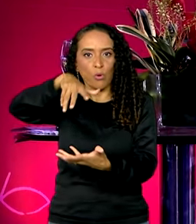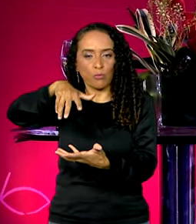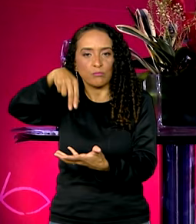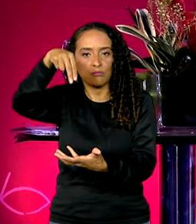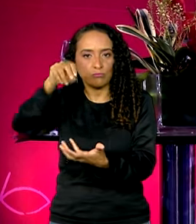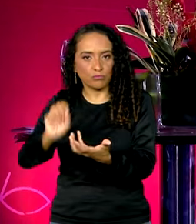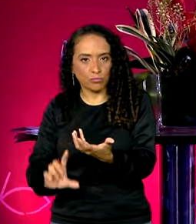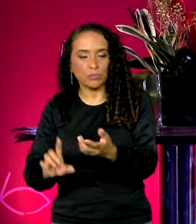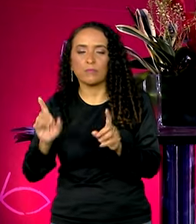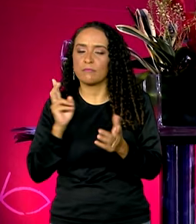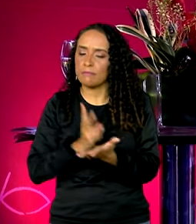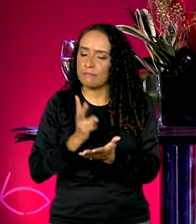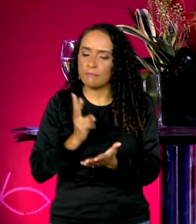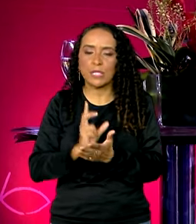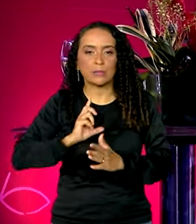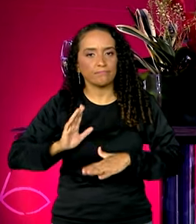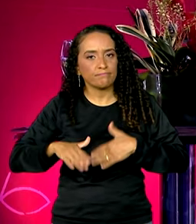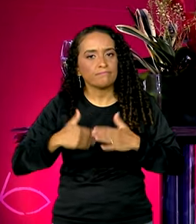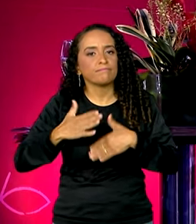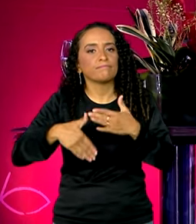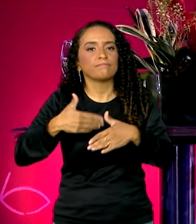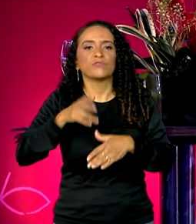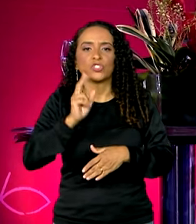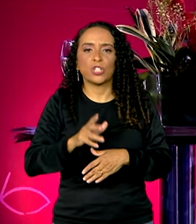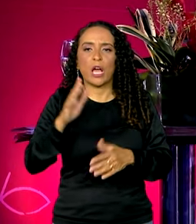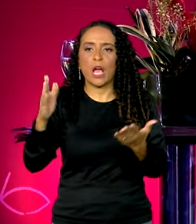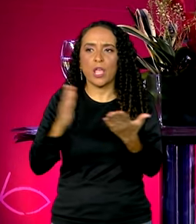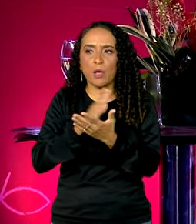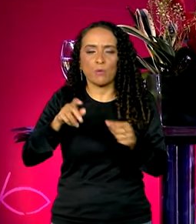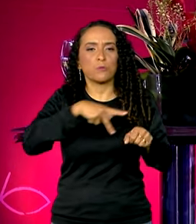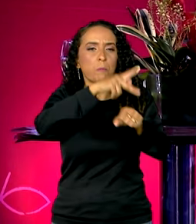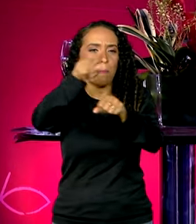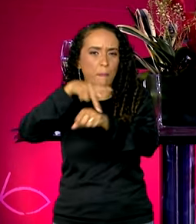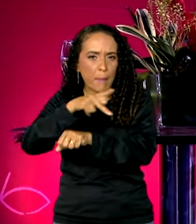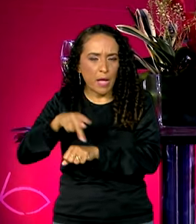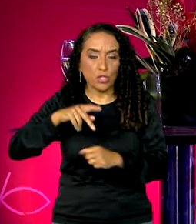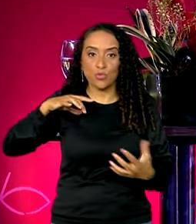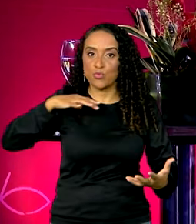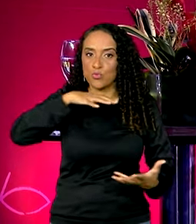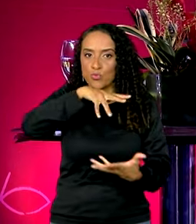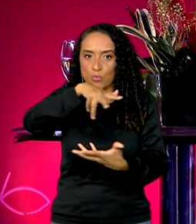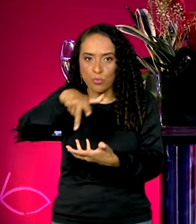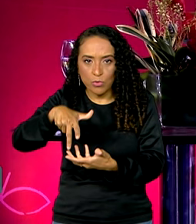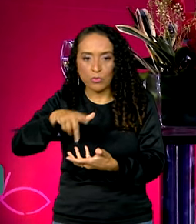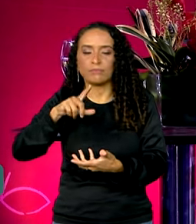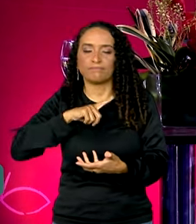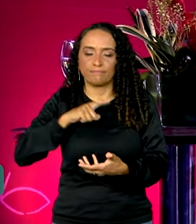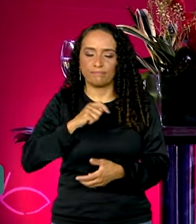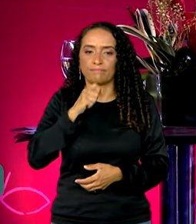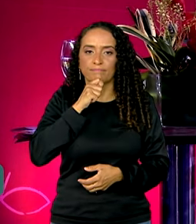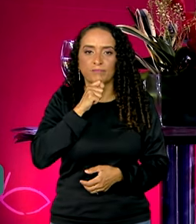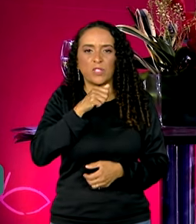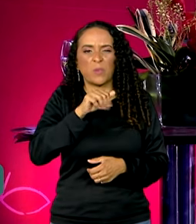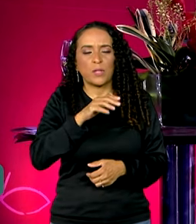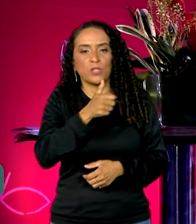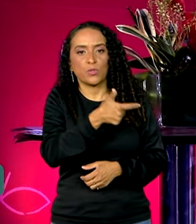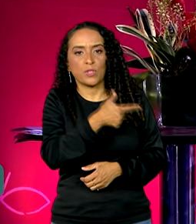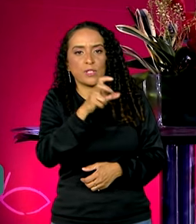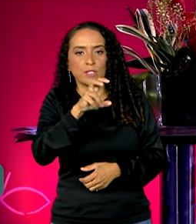E mesmo com os avanços realizados em muitos países do mundo, nós ainda temos quase 250